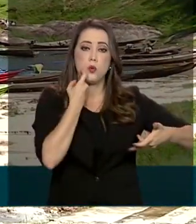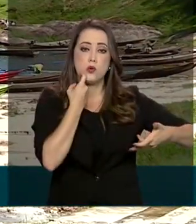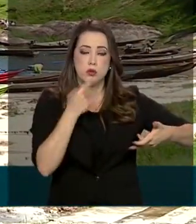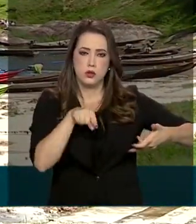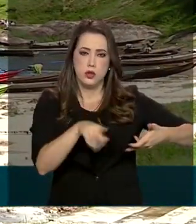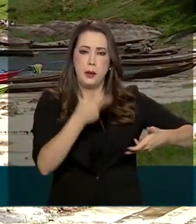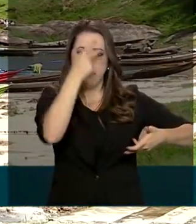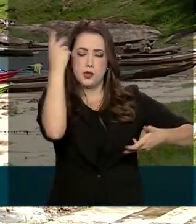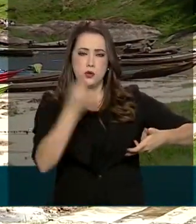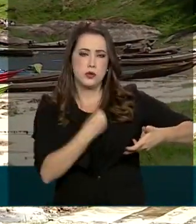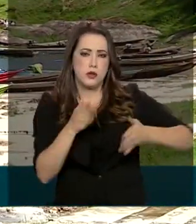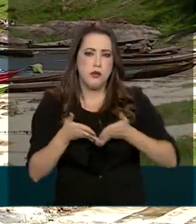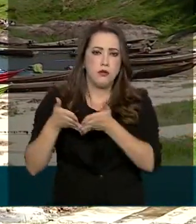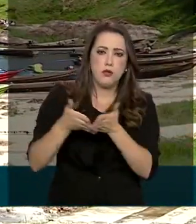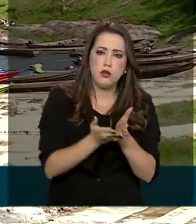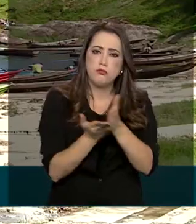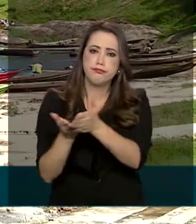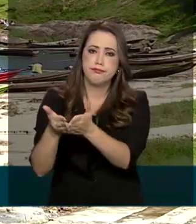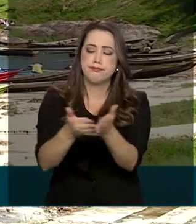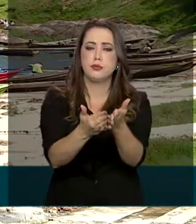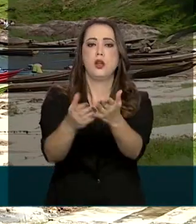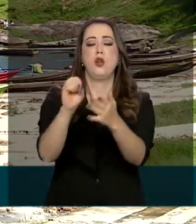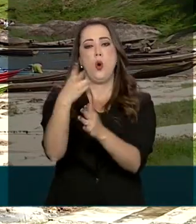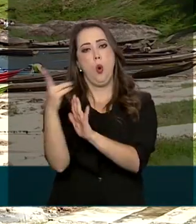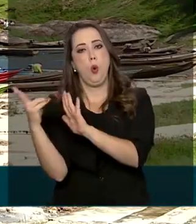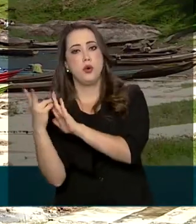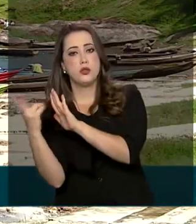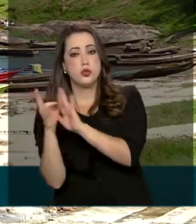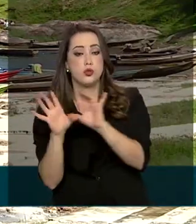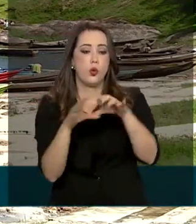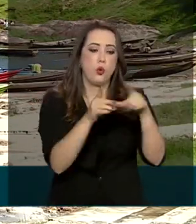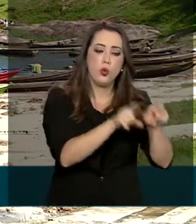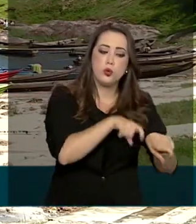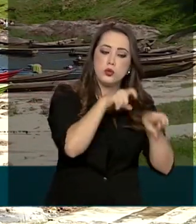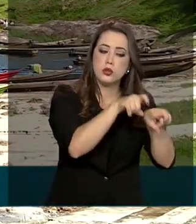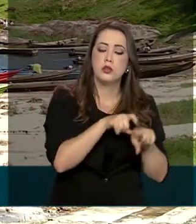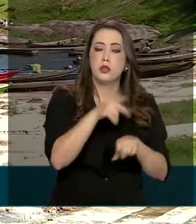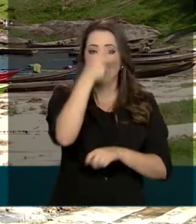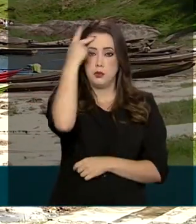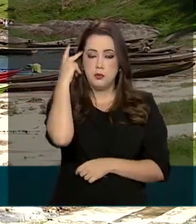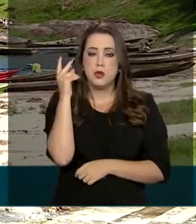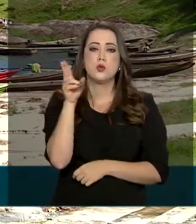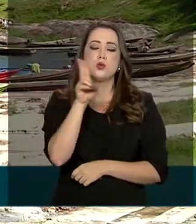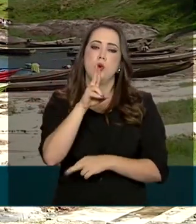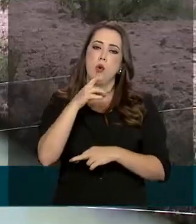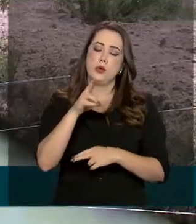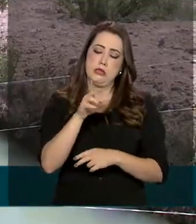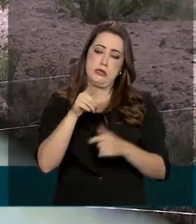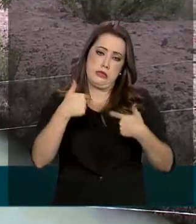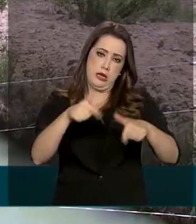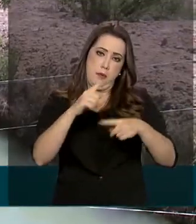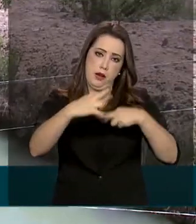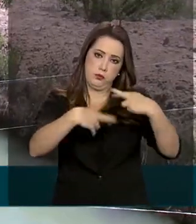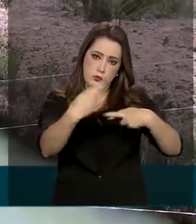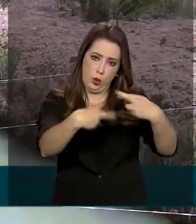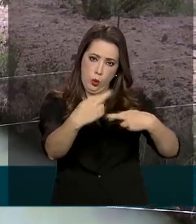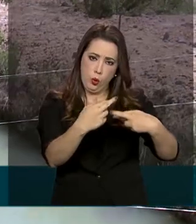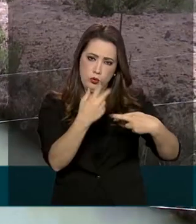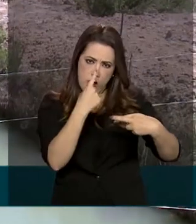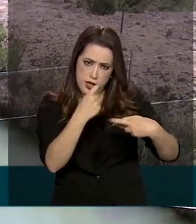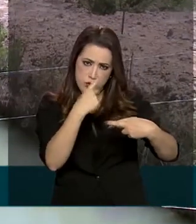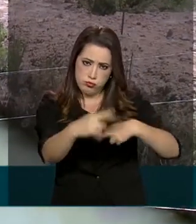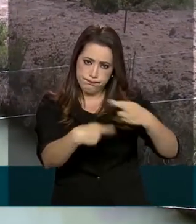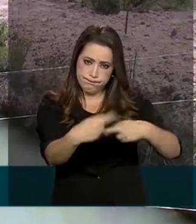ribeirinhos, indígenas, agricultores familiares e catadores de materiais recicláveis. Os investimentos